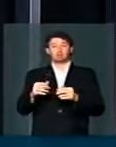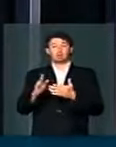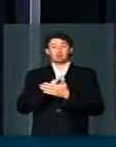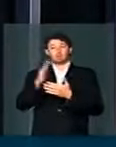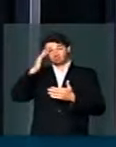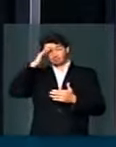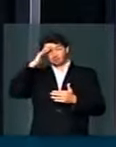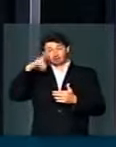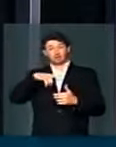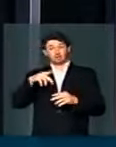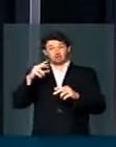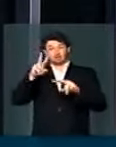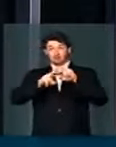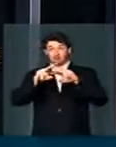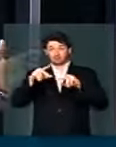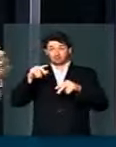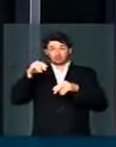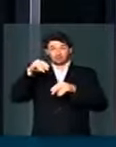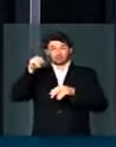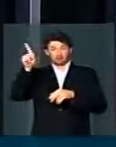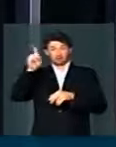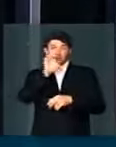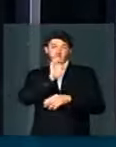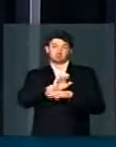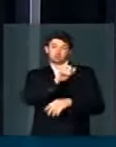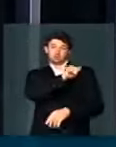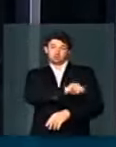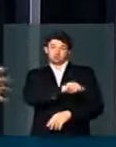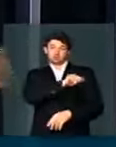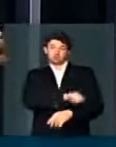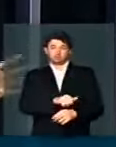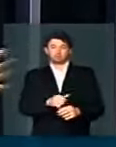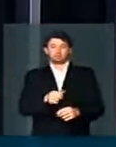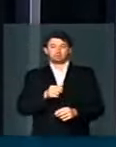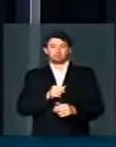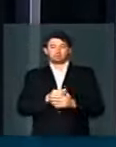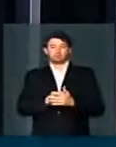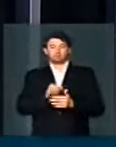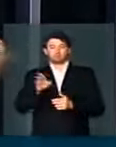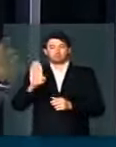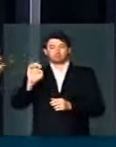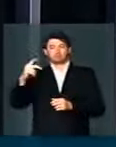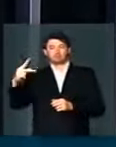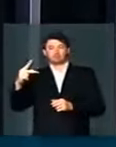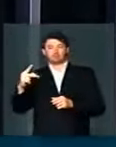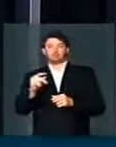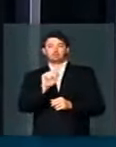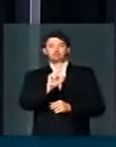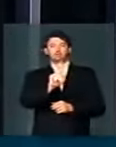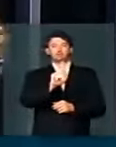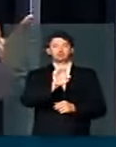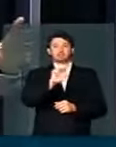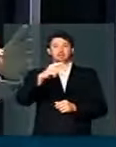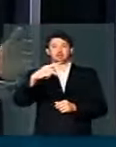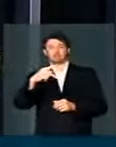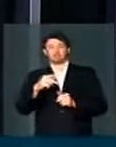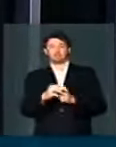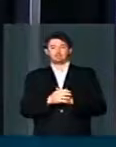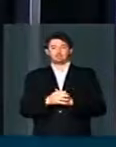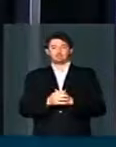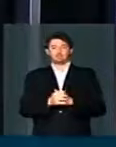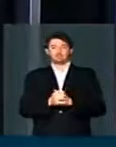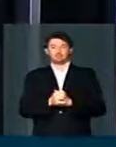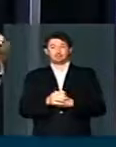que estão presos no estado do Rio de Janeiro. Estive no BEP e no JEP. Visitei os